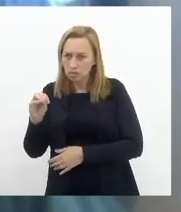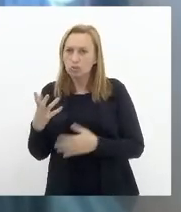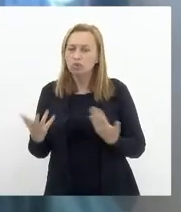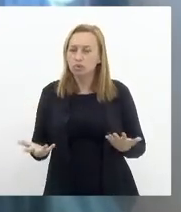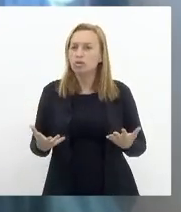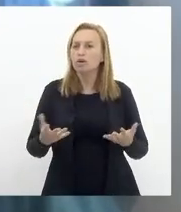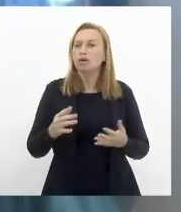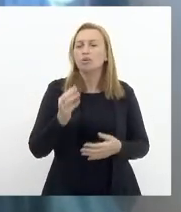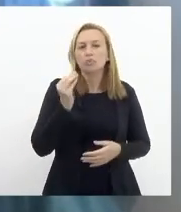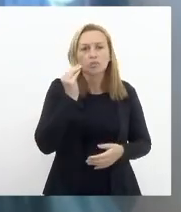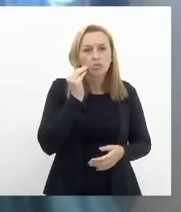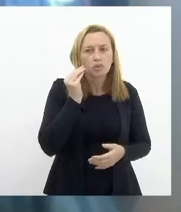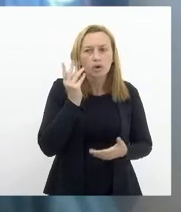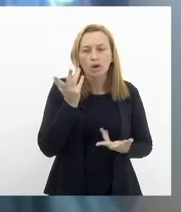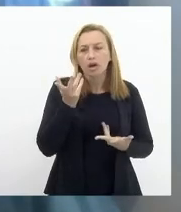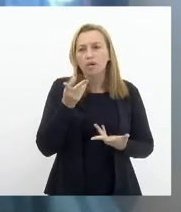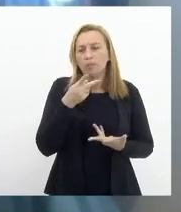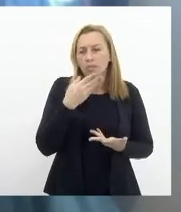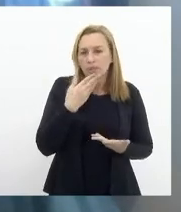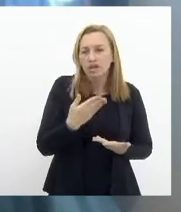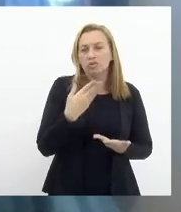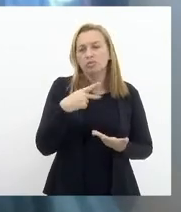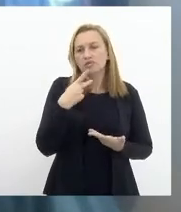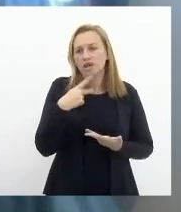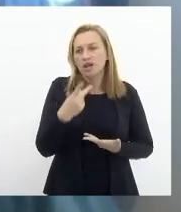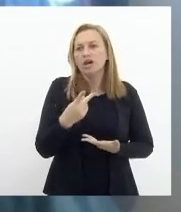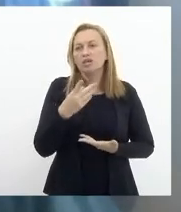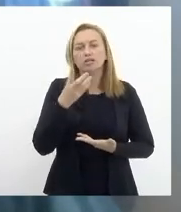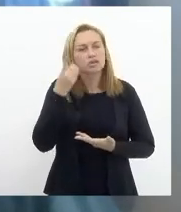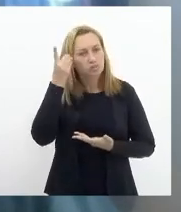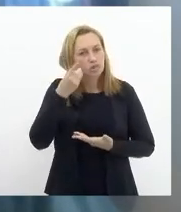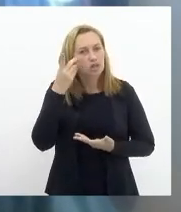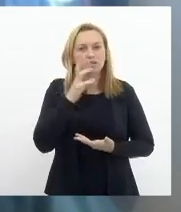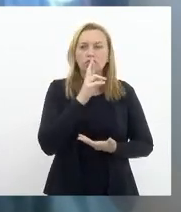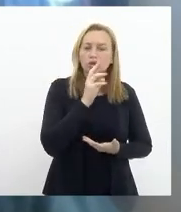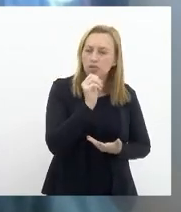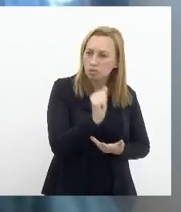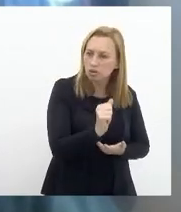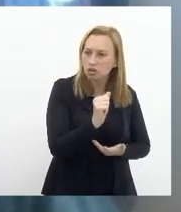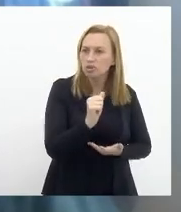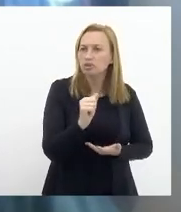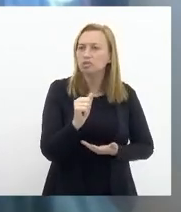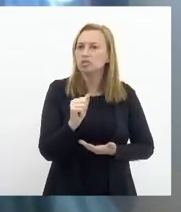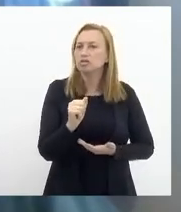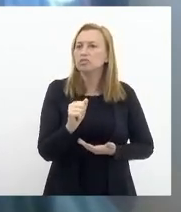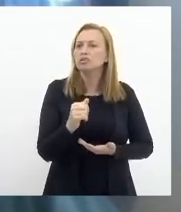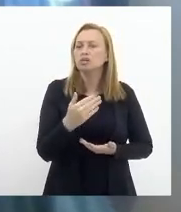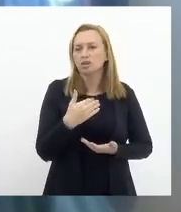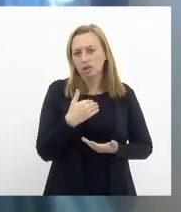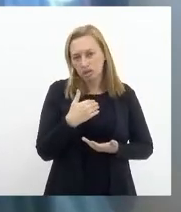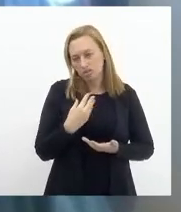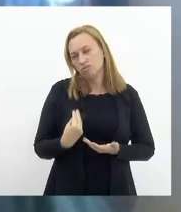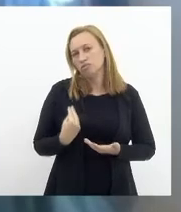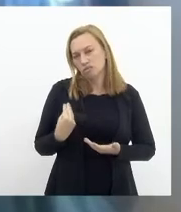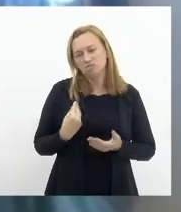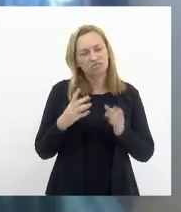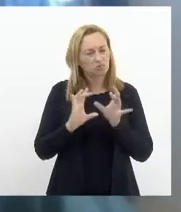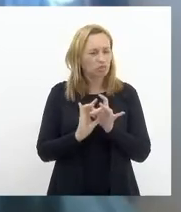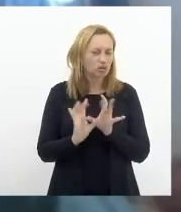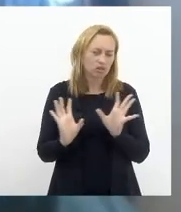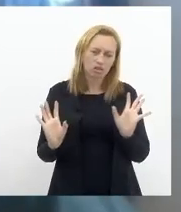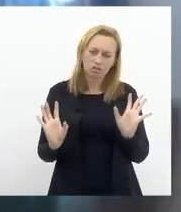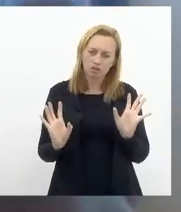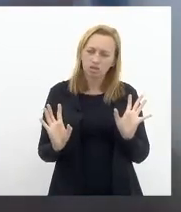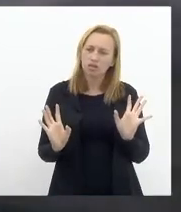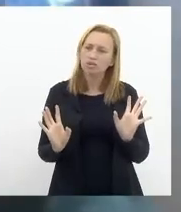aproveito para falar com o deputado Rodrigo Amorim a quem eu convivo democraticamente o